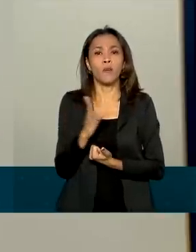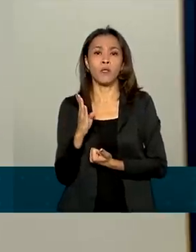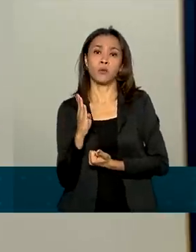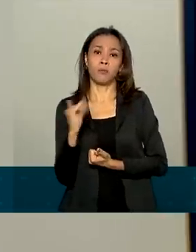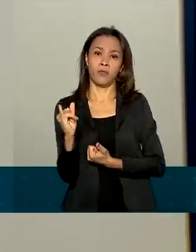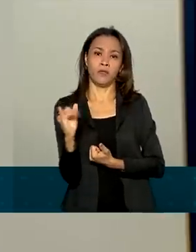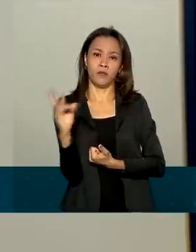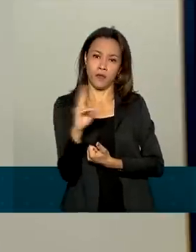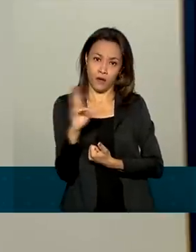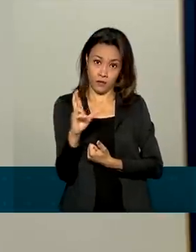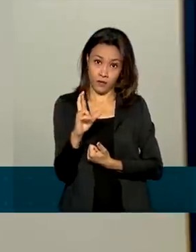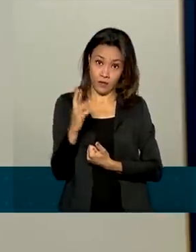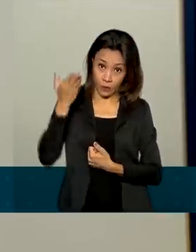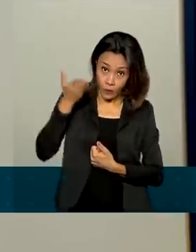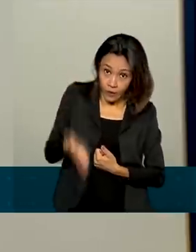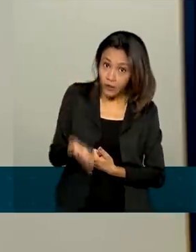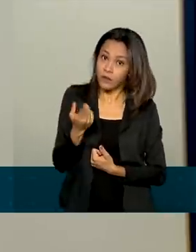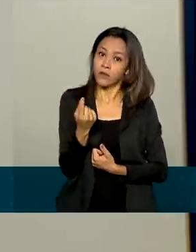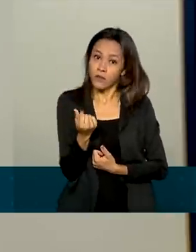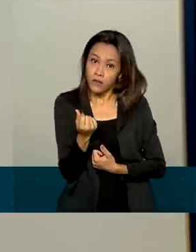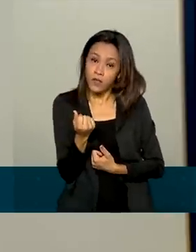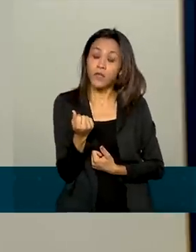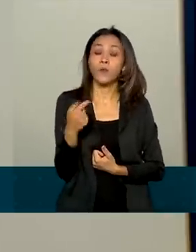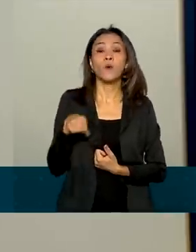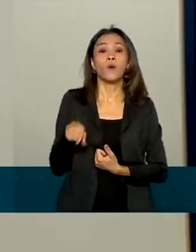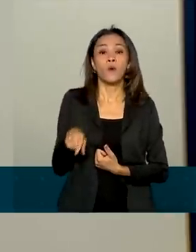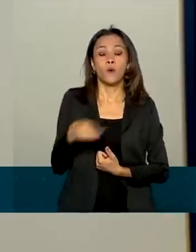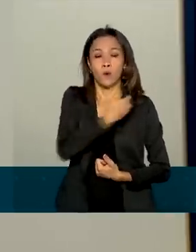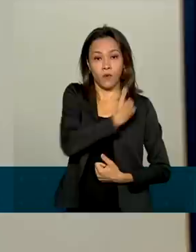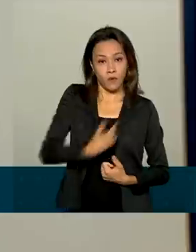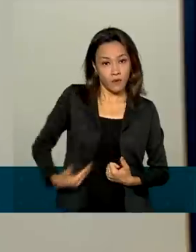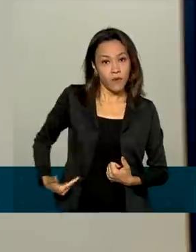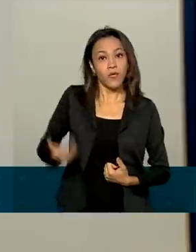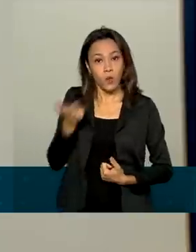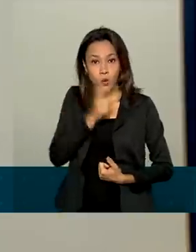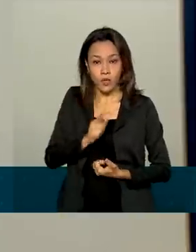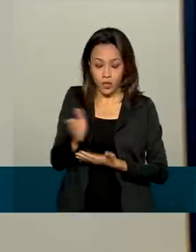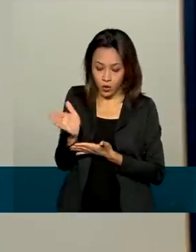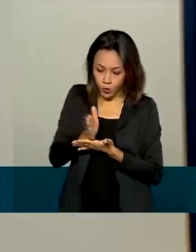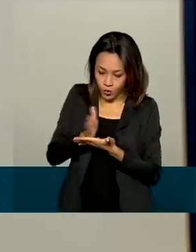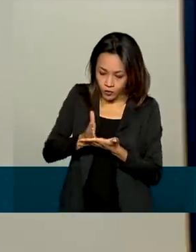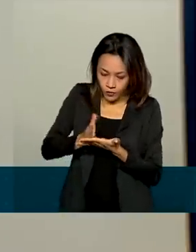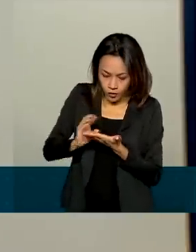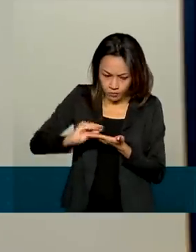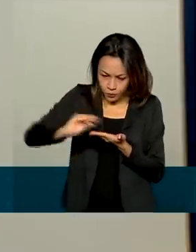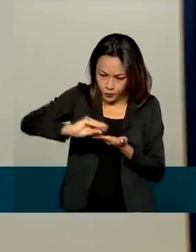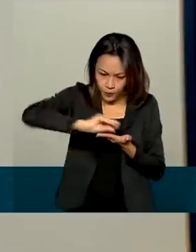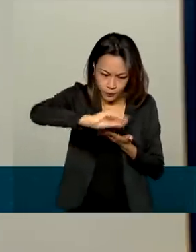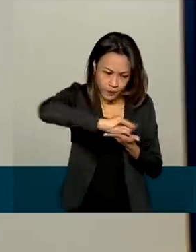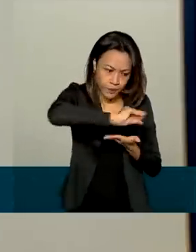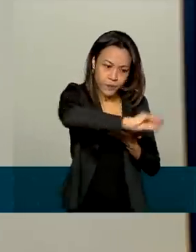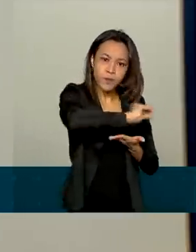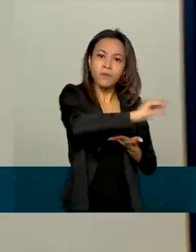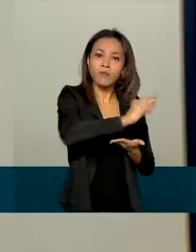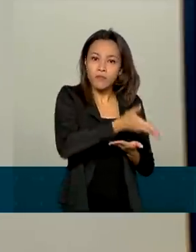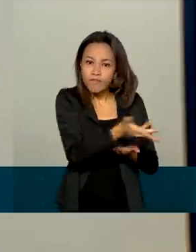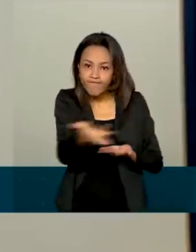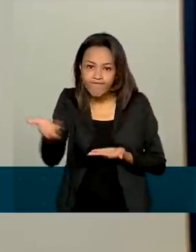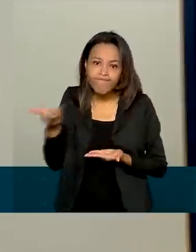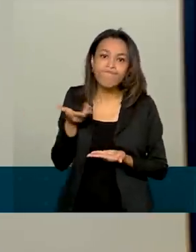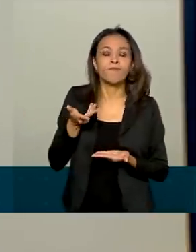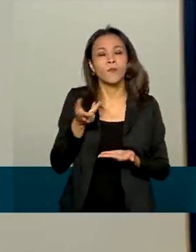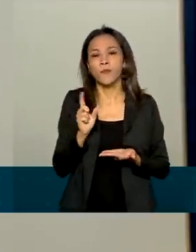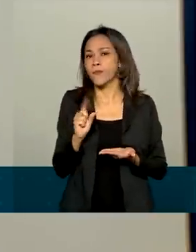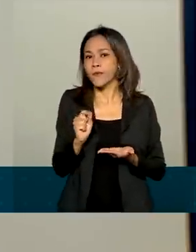reais, que com isso o Poder Executivo distribuiu, selecionou os beneficiários e distribuiu em